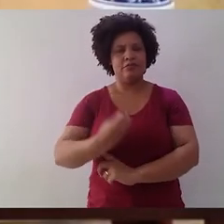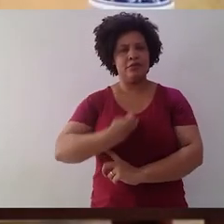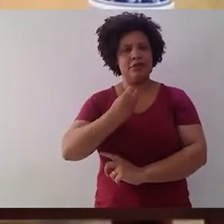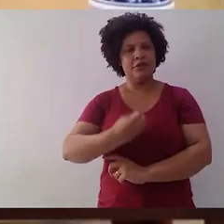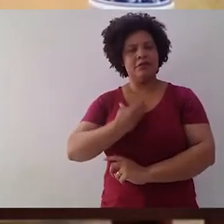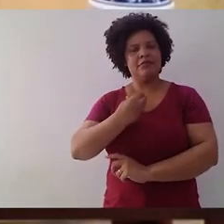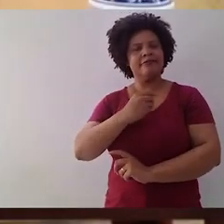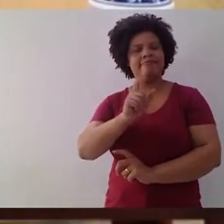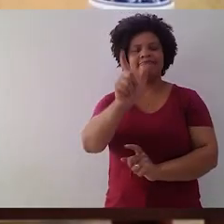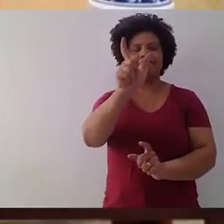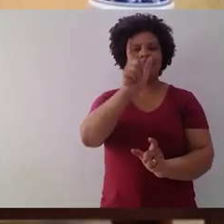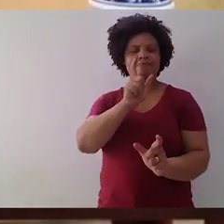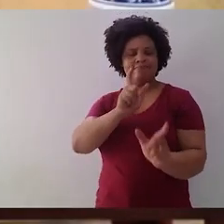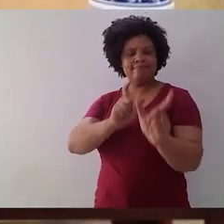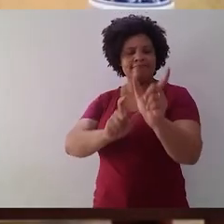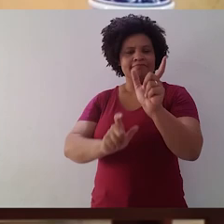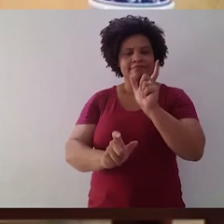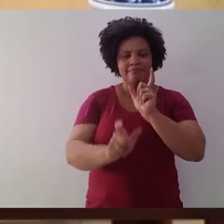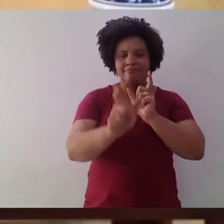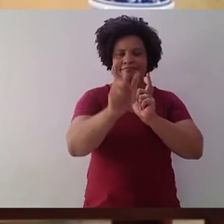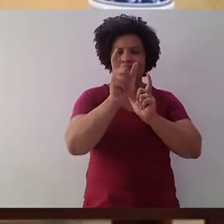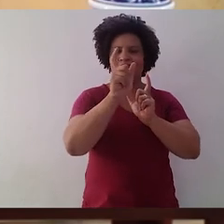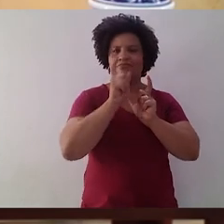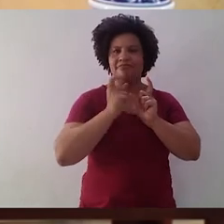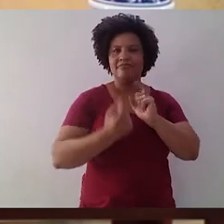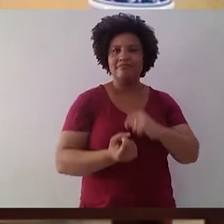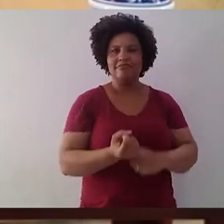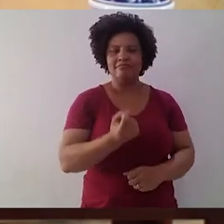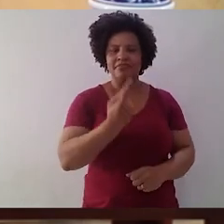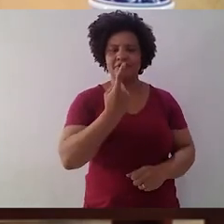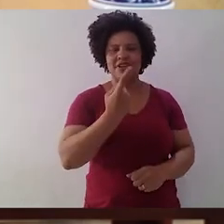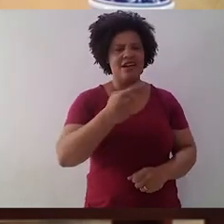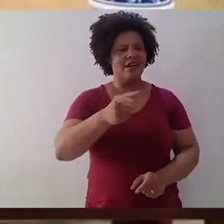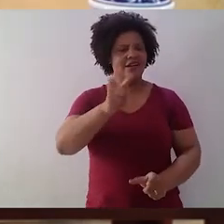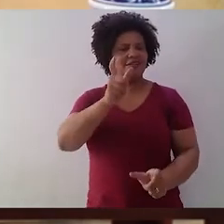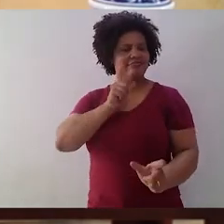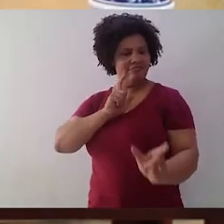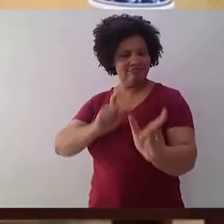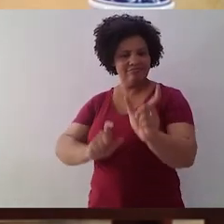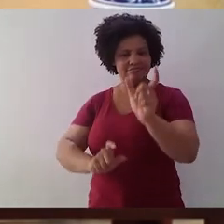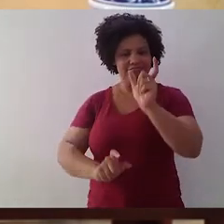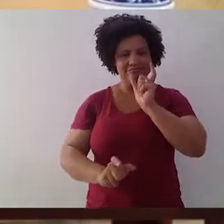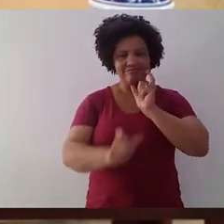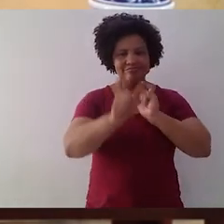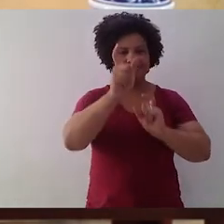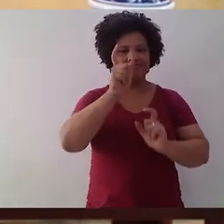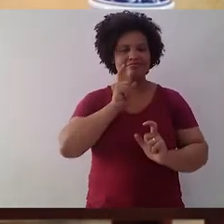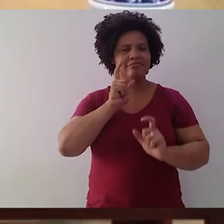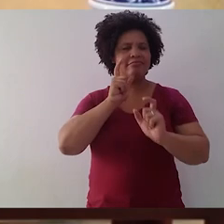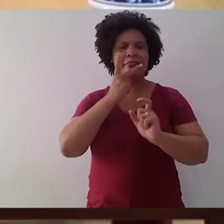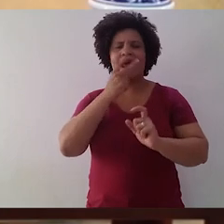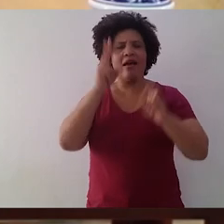Ai, palavras! Que estranha potência a vossa! Ai, Ai, palavras! Sois de vento